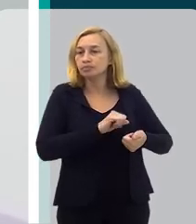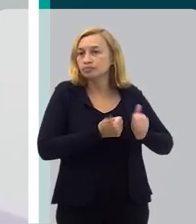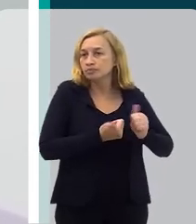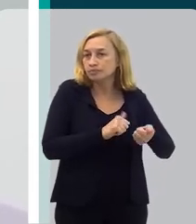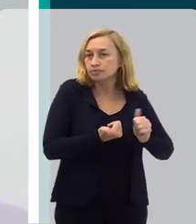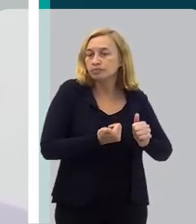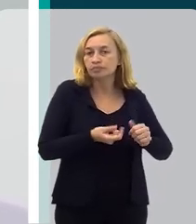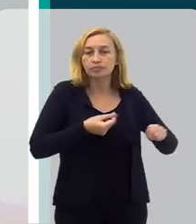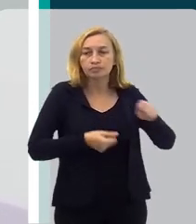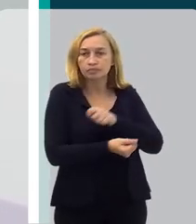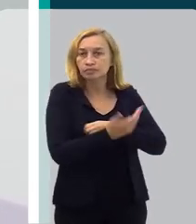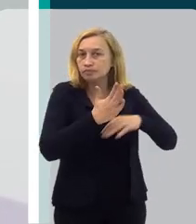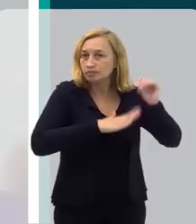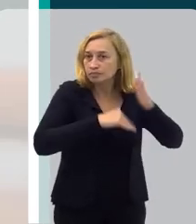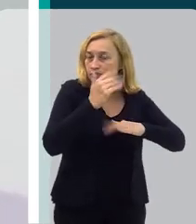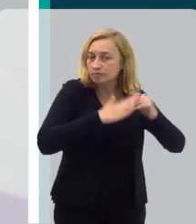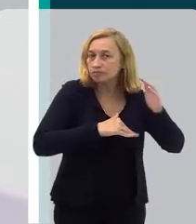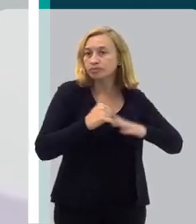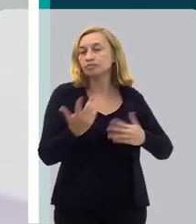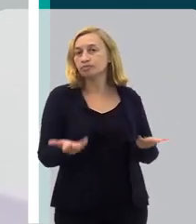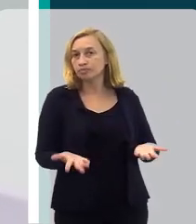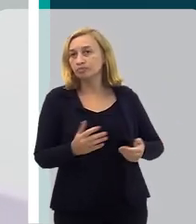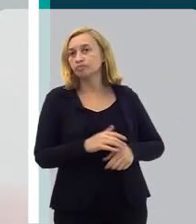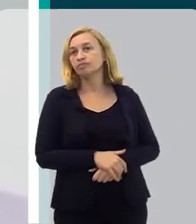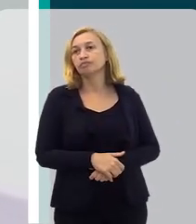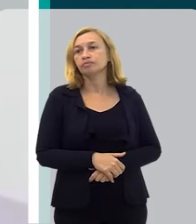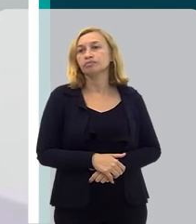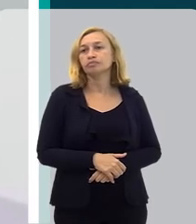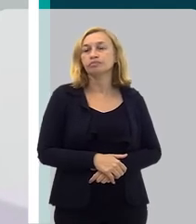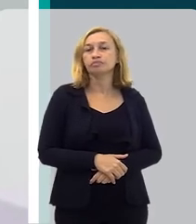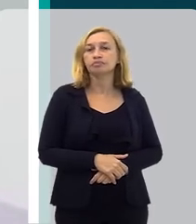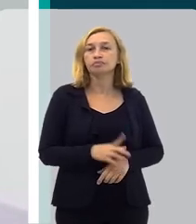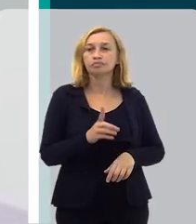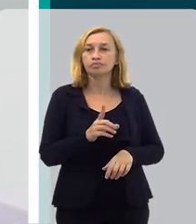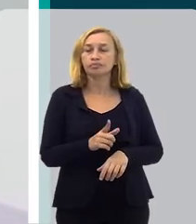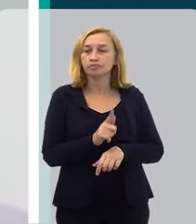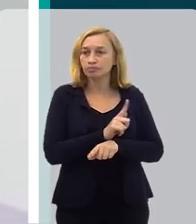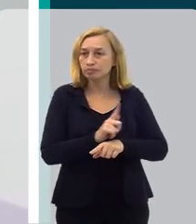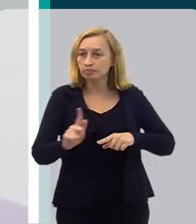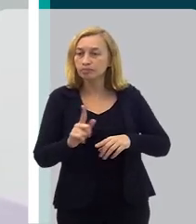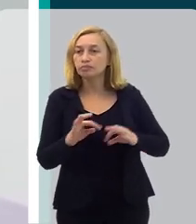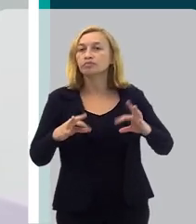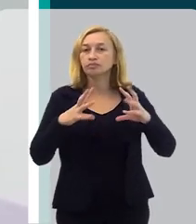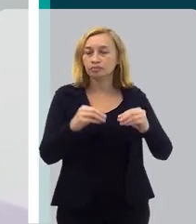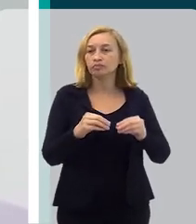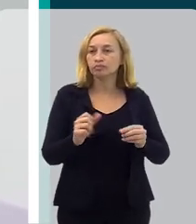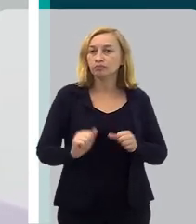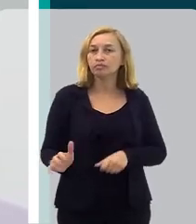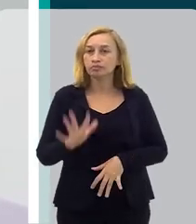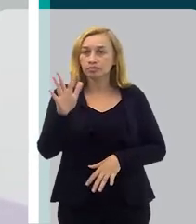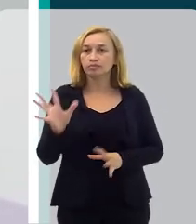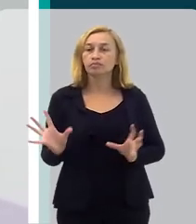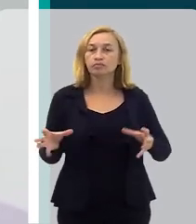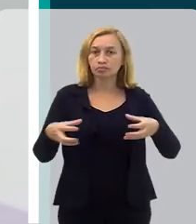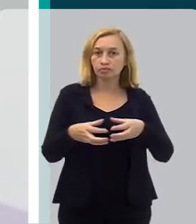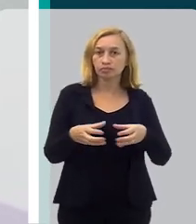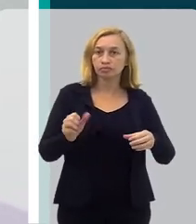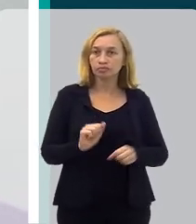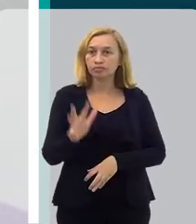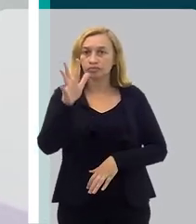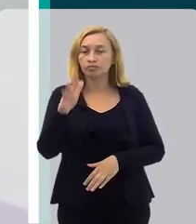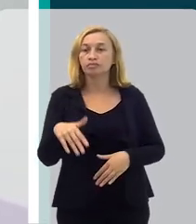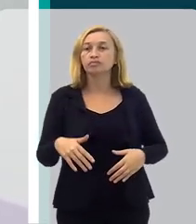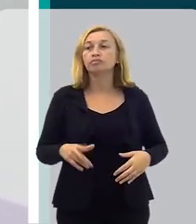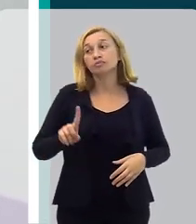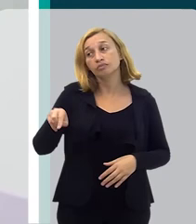aprimoramento, investimento profissional, é profissional, lógico, pós-graduação, isso tudo fica caro e um conjunto muito